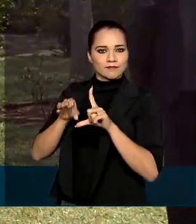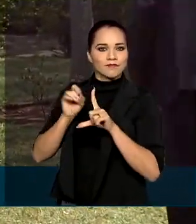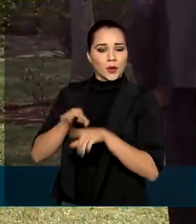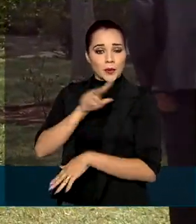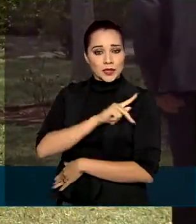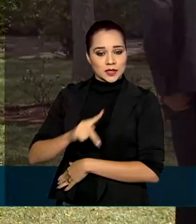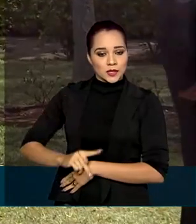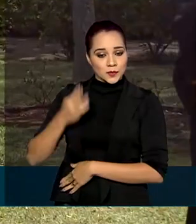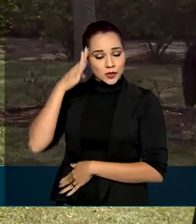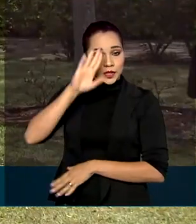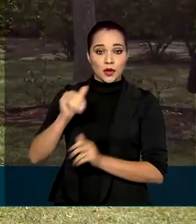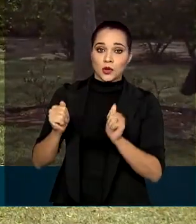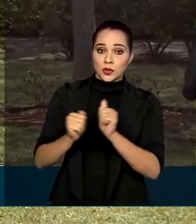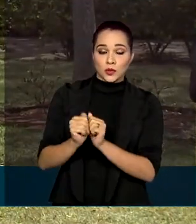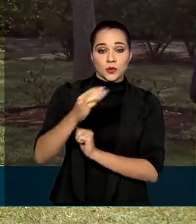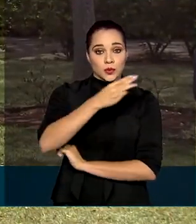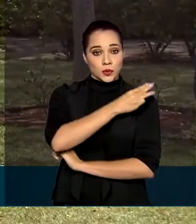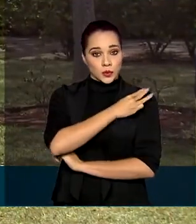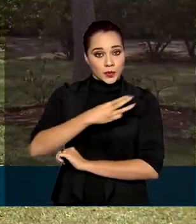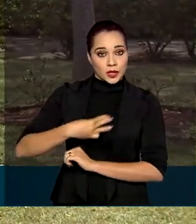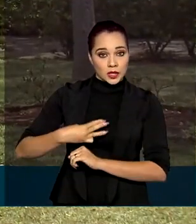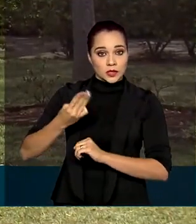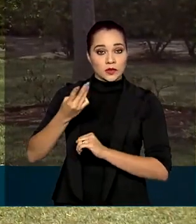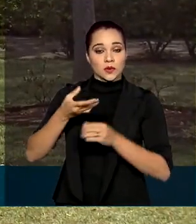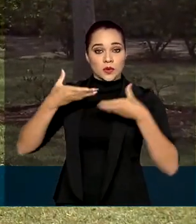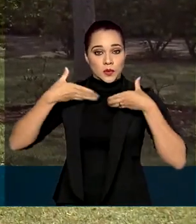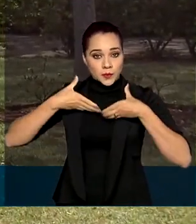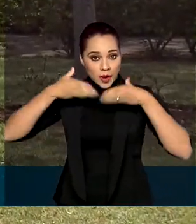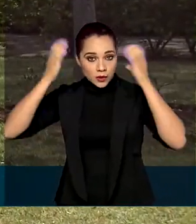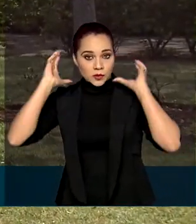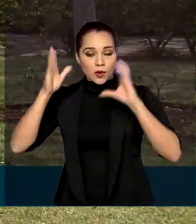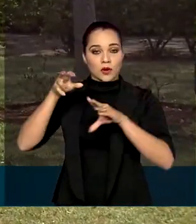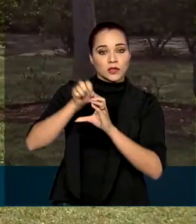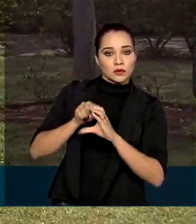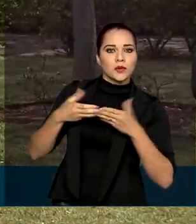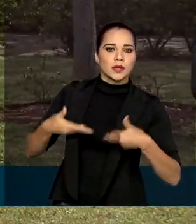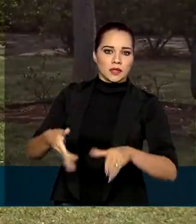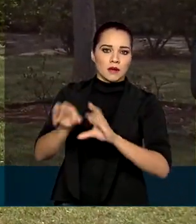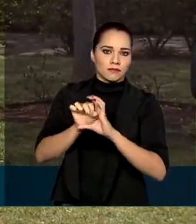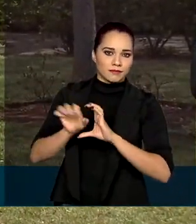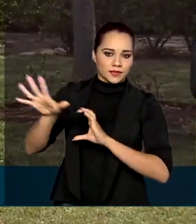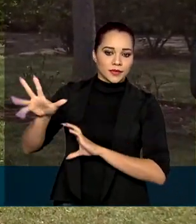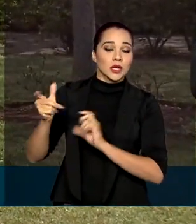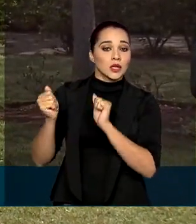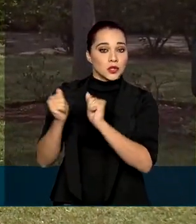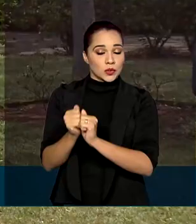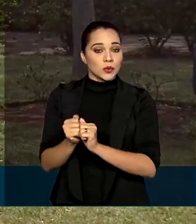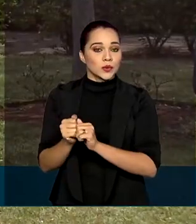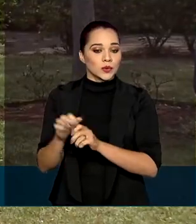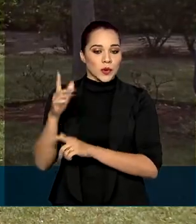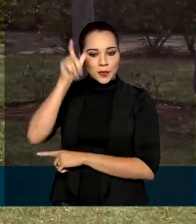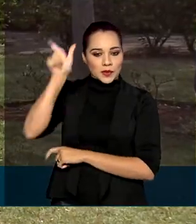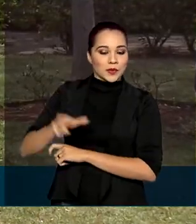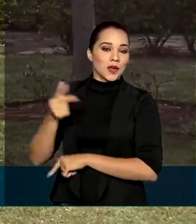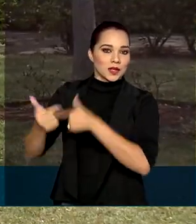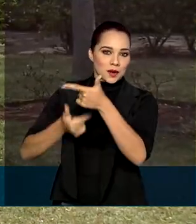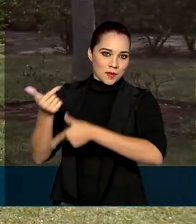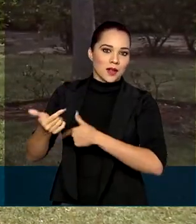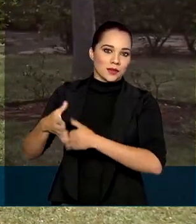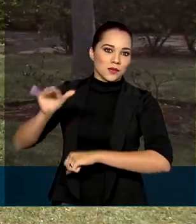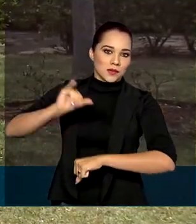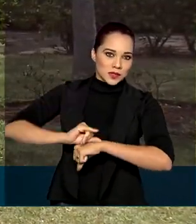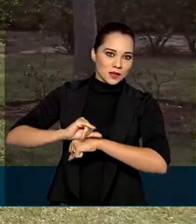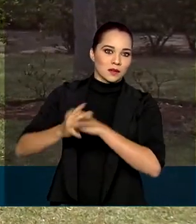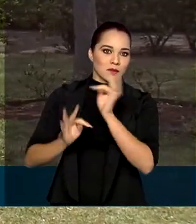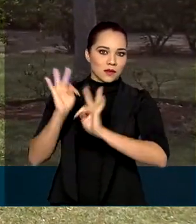Bolsonaro, também do ministro da Ciência, Tecnologia e Inovações, Marcos Pontes, juntamente com um trabalhador do Centro Tecnológico